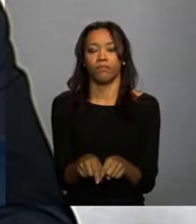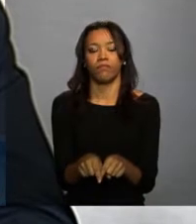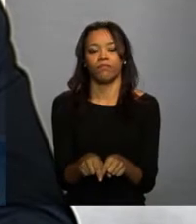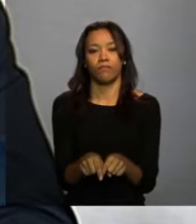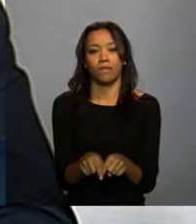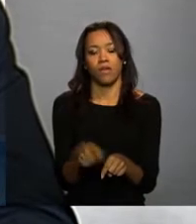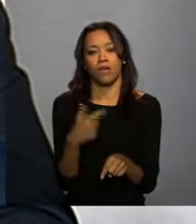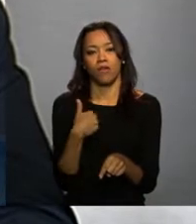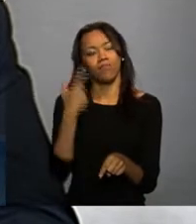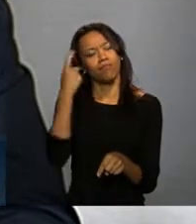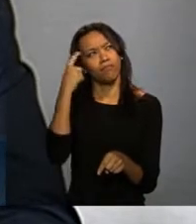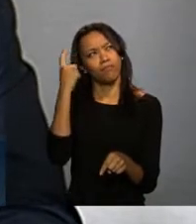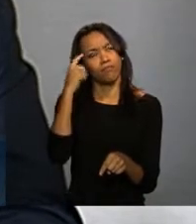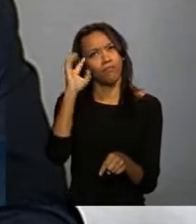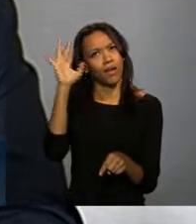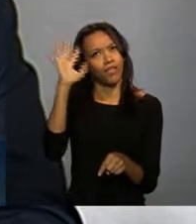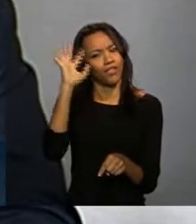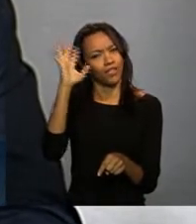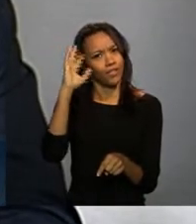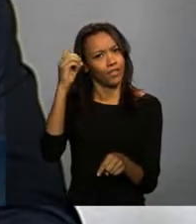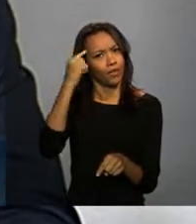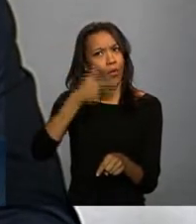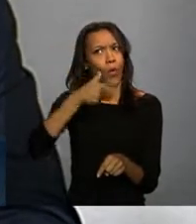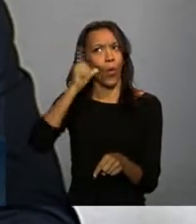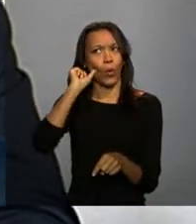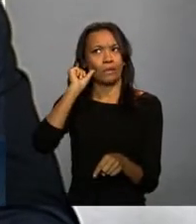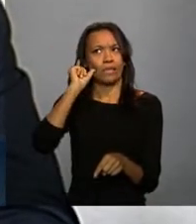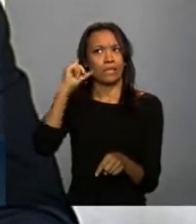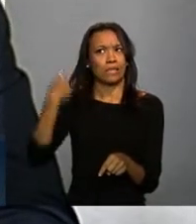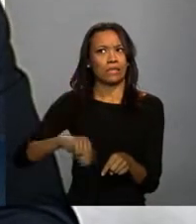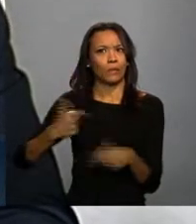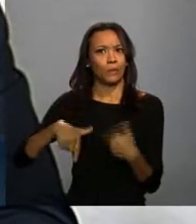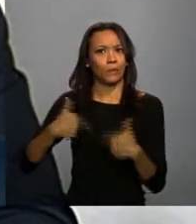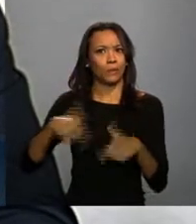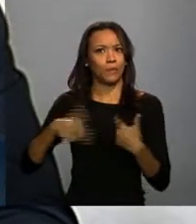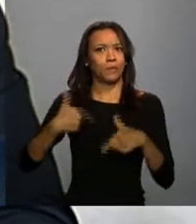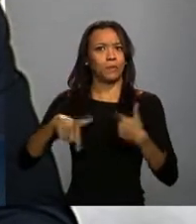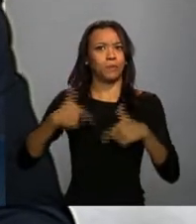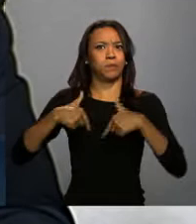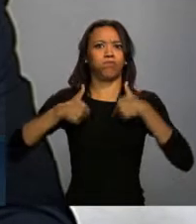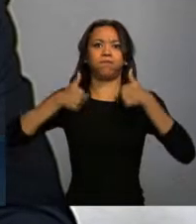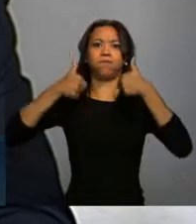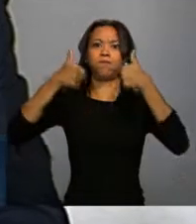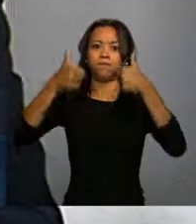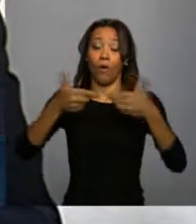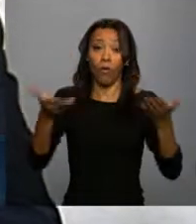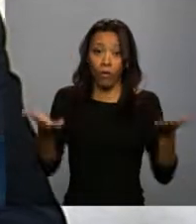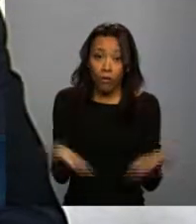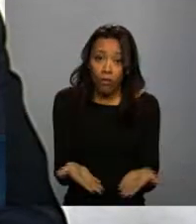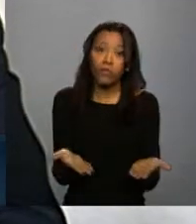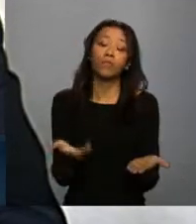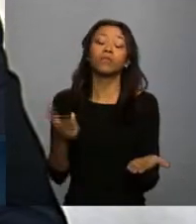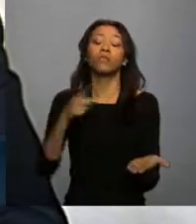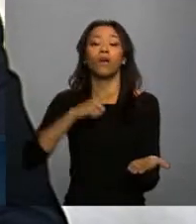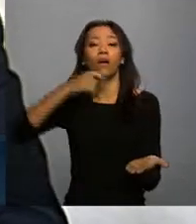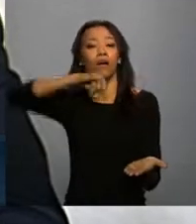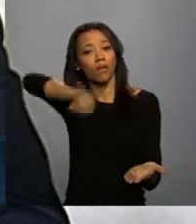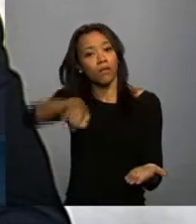Imagino que o dia de trabalho ontem já foi muito intenso. nós temos uma oportunidade